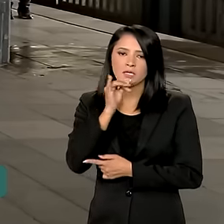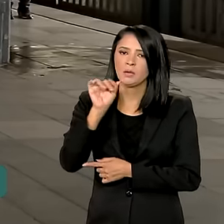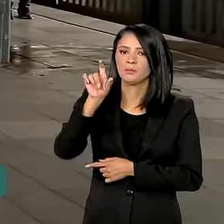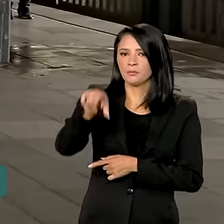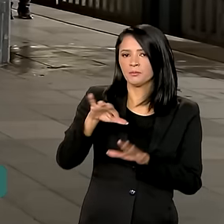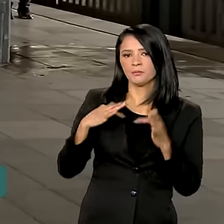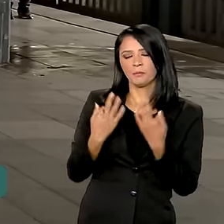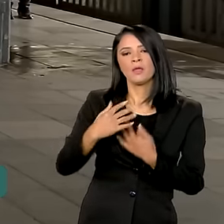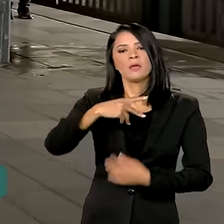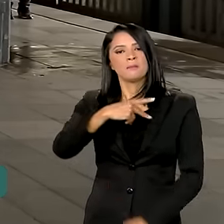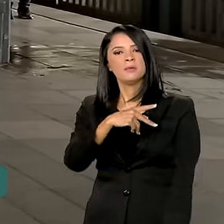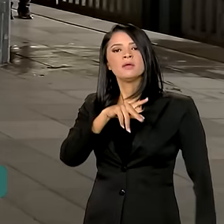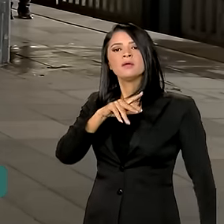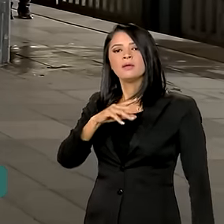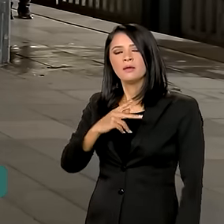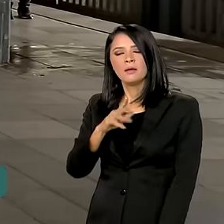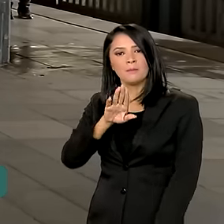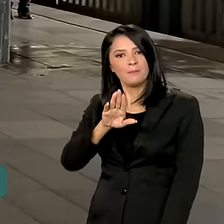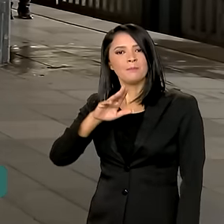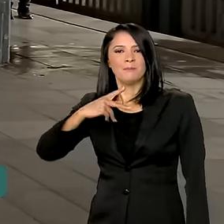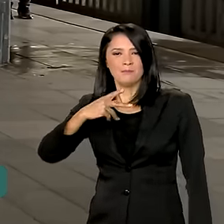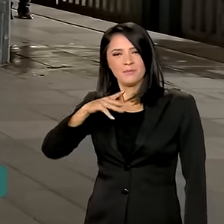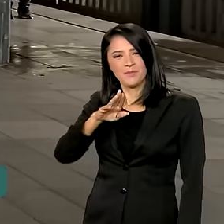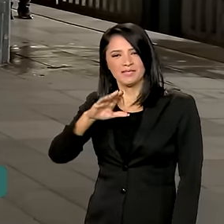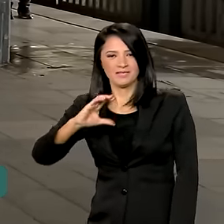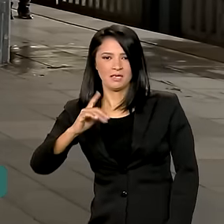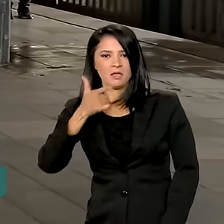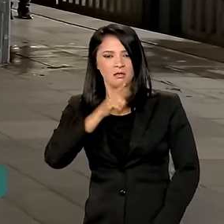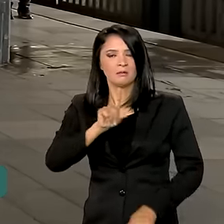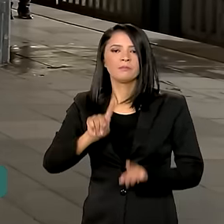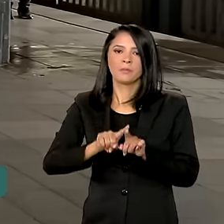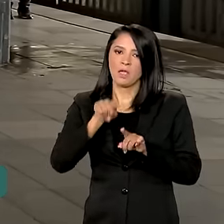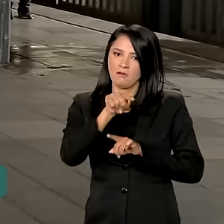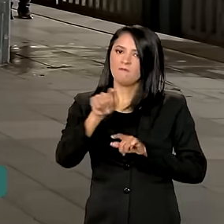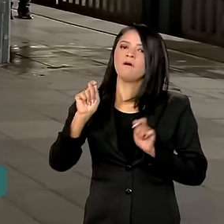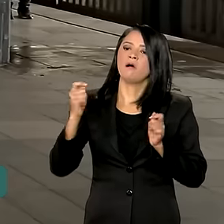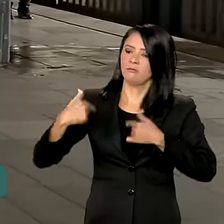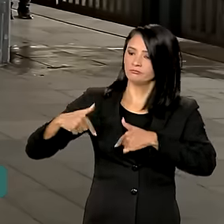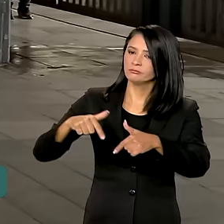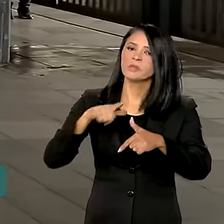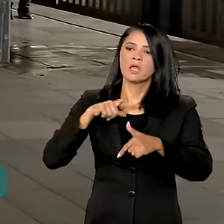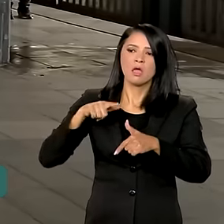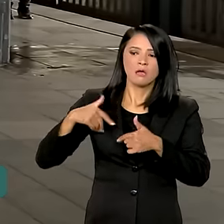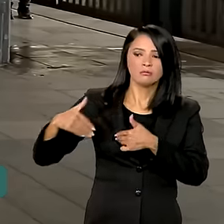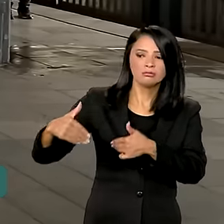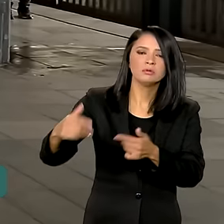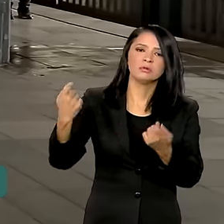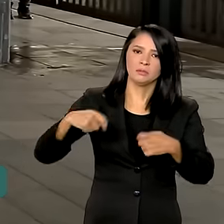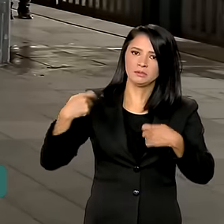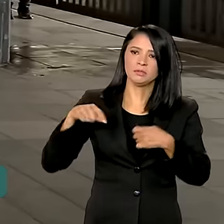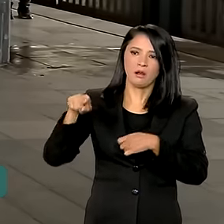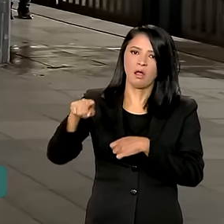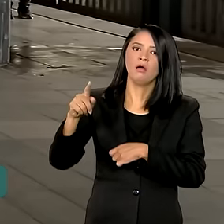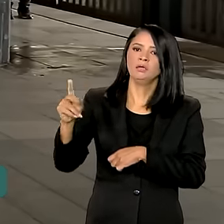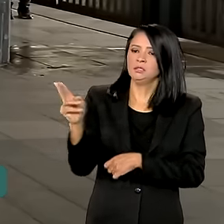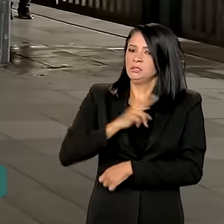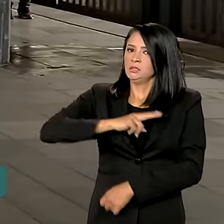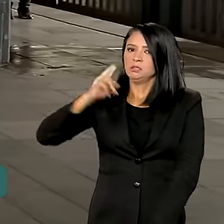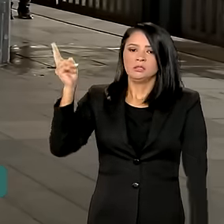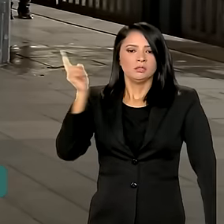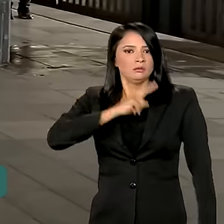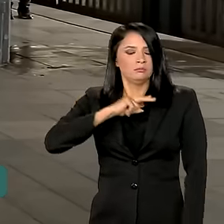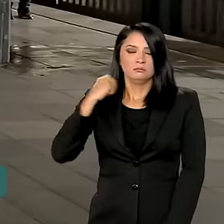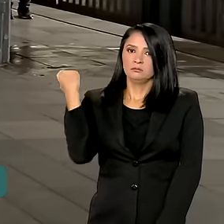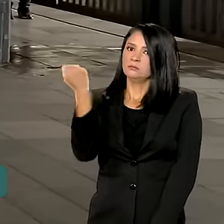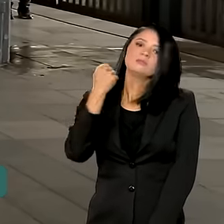BPC, que é o Benefício de Prestação Continuada. O For Suas vai atuar enquanto durar a situação de emergência ou